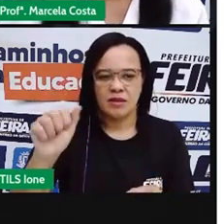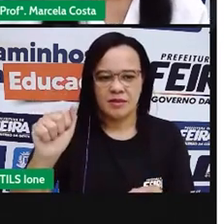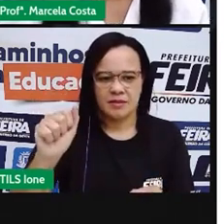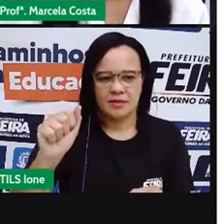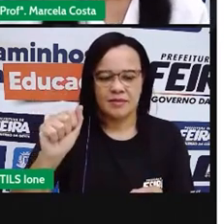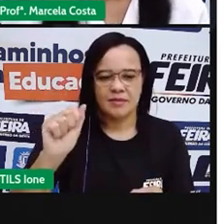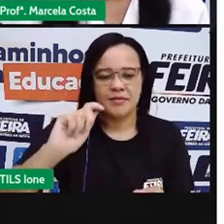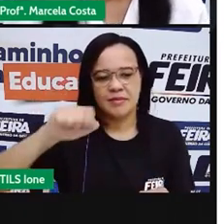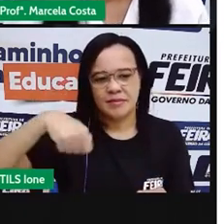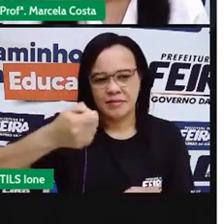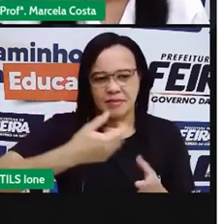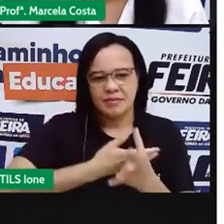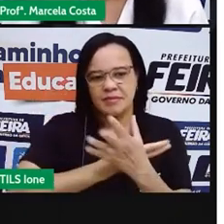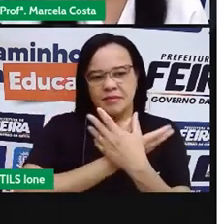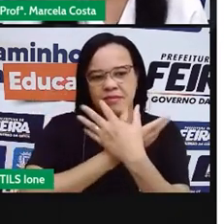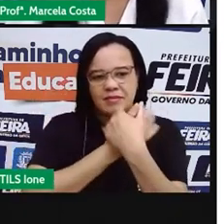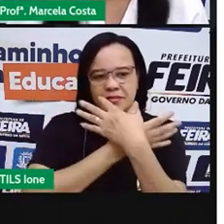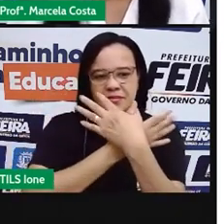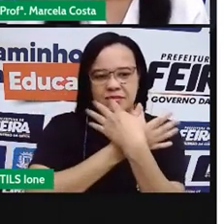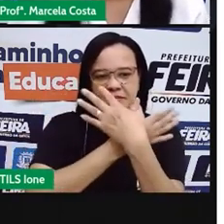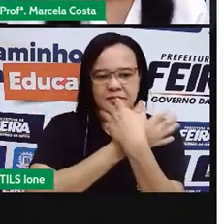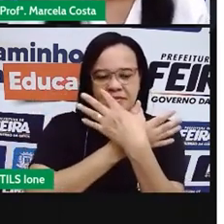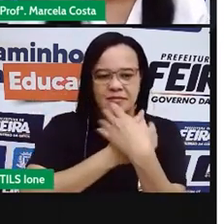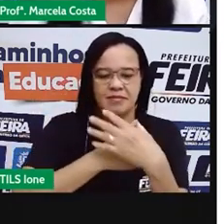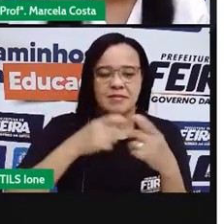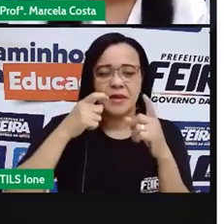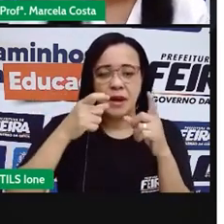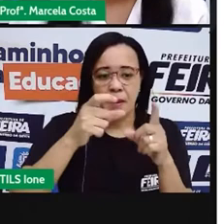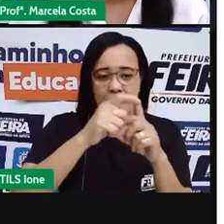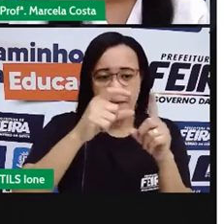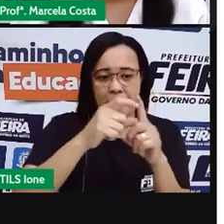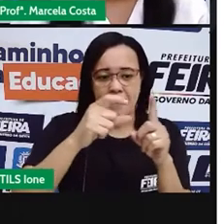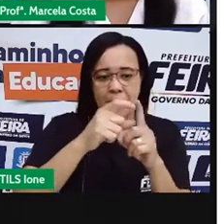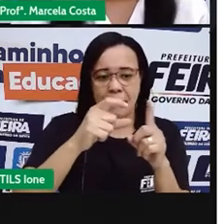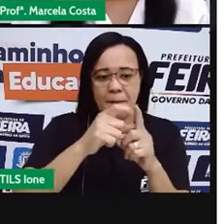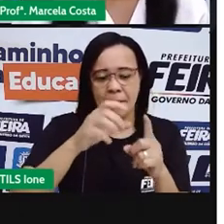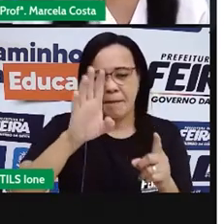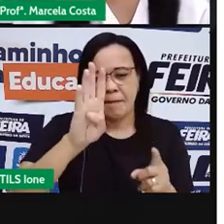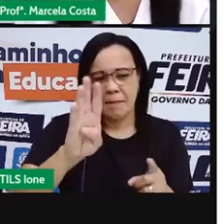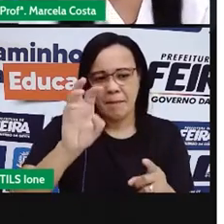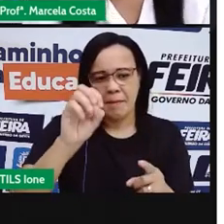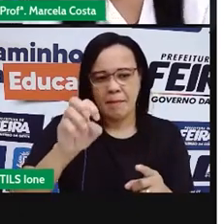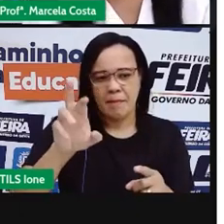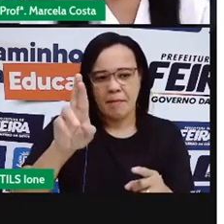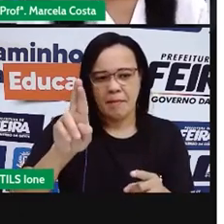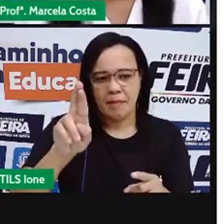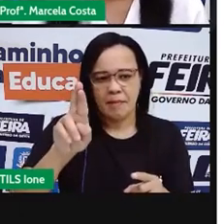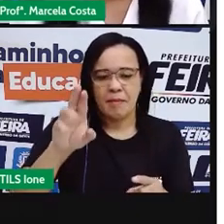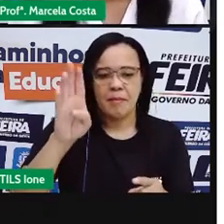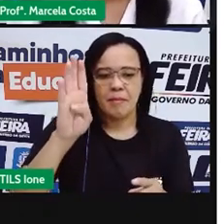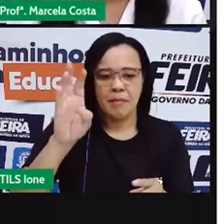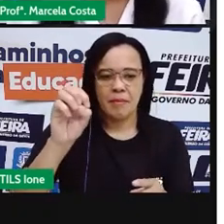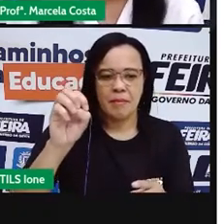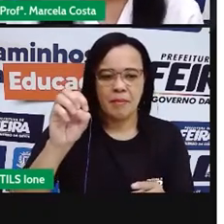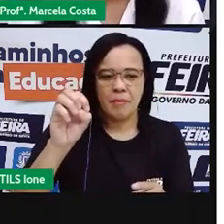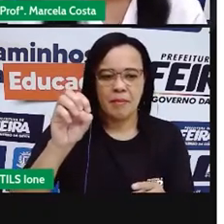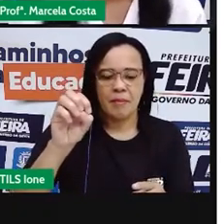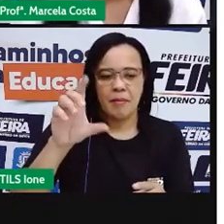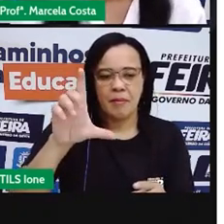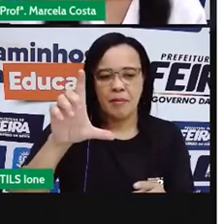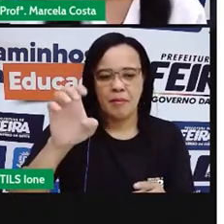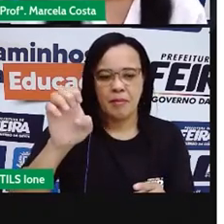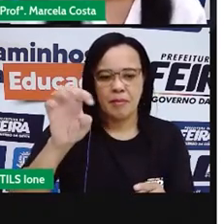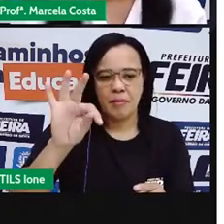Quando a fala a palavra borboleta, qual é o som inicial que você